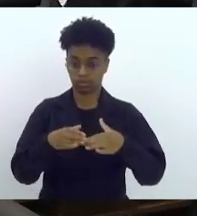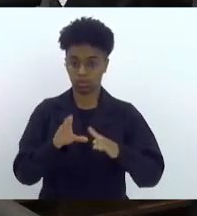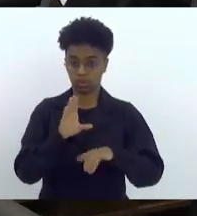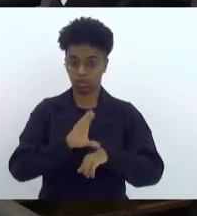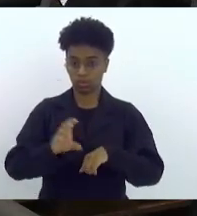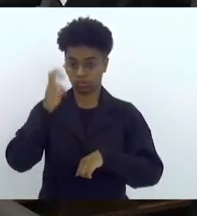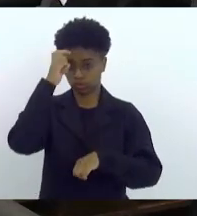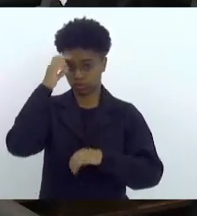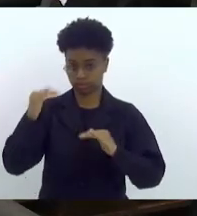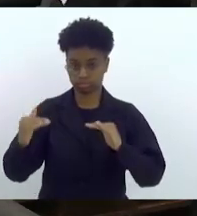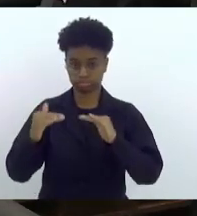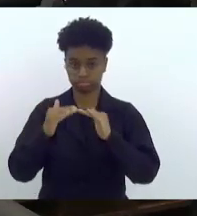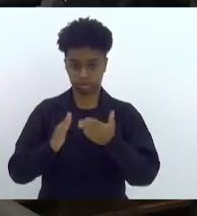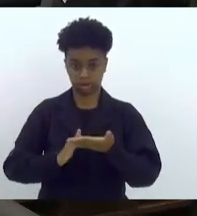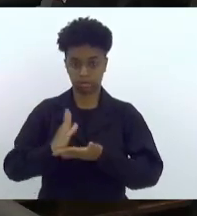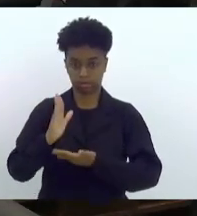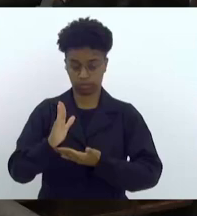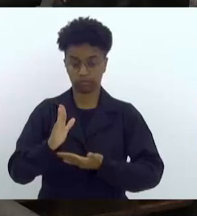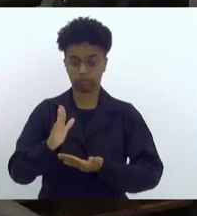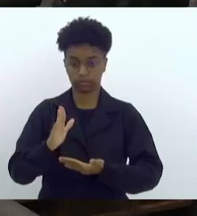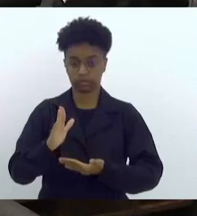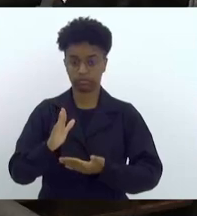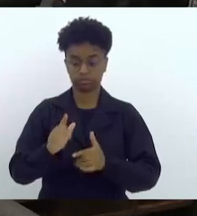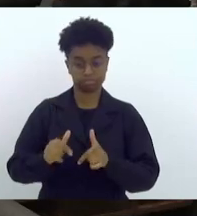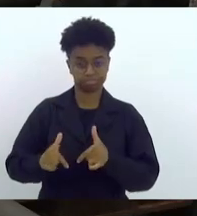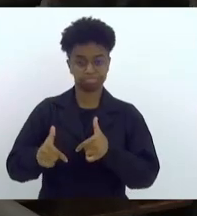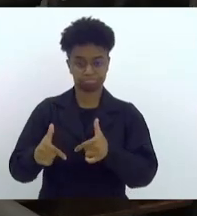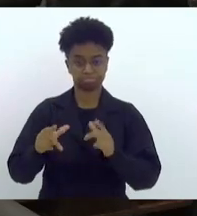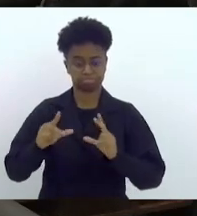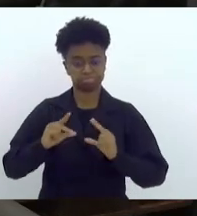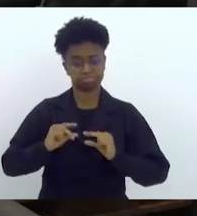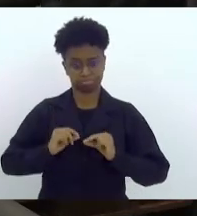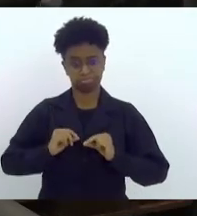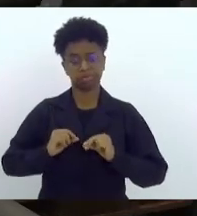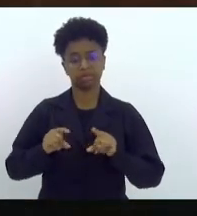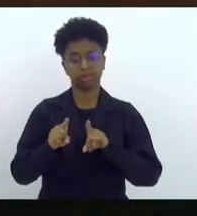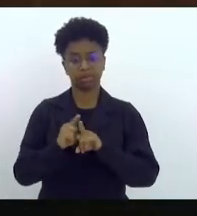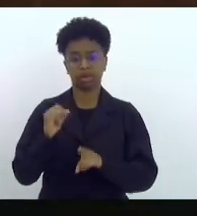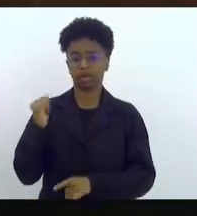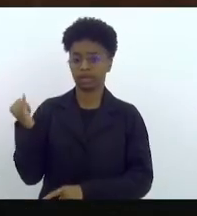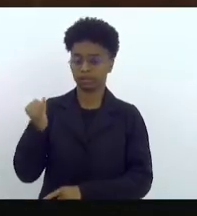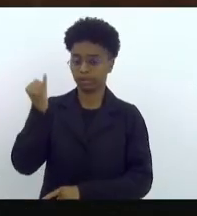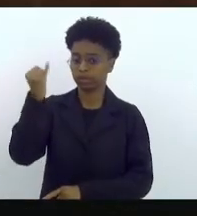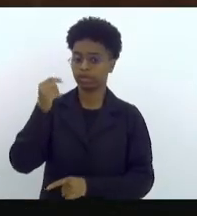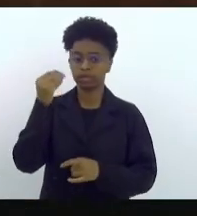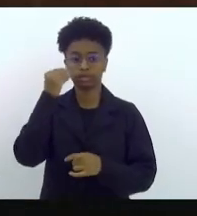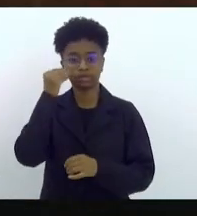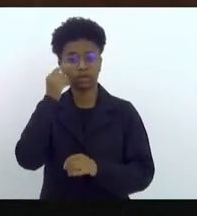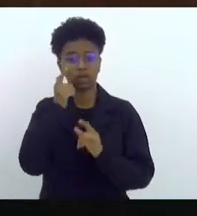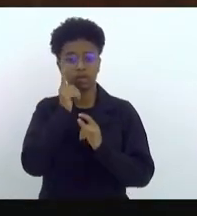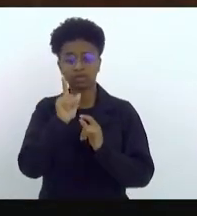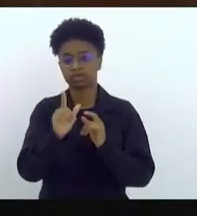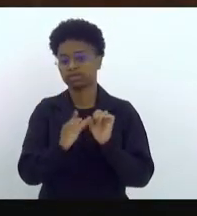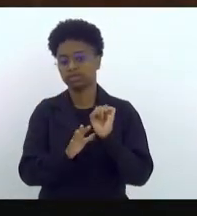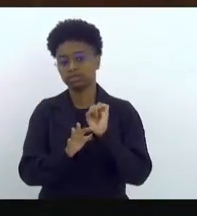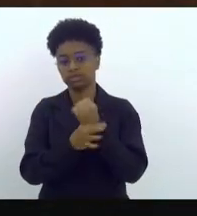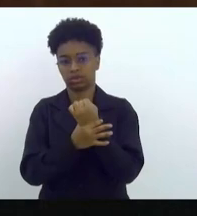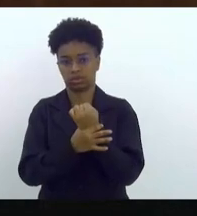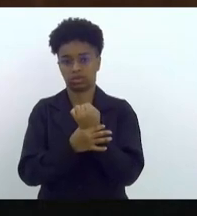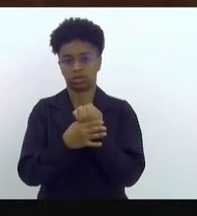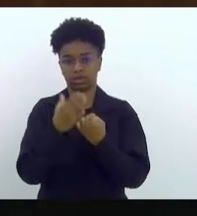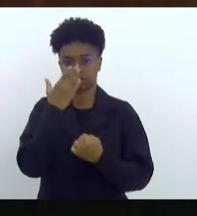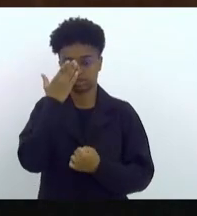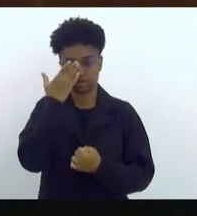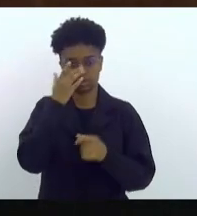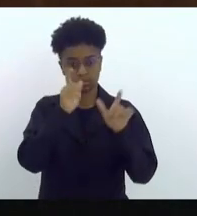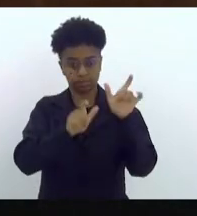um favorável, presidente. A iniciativa, a iniciativa meritória importante que visa garantir a segurança daqueles